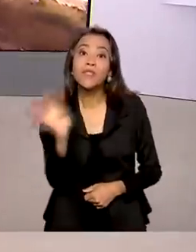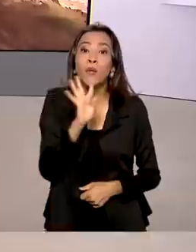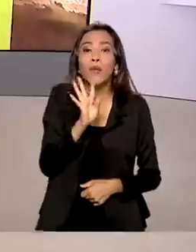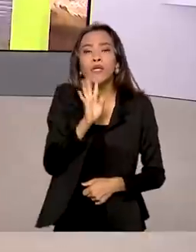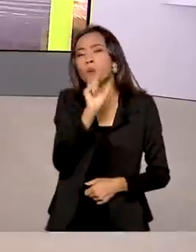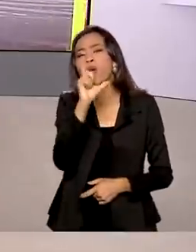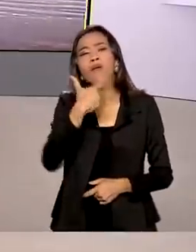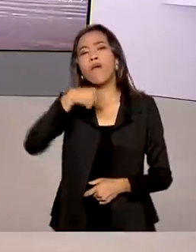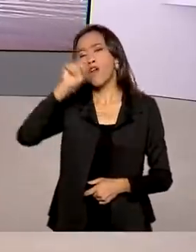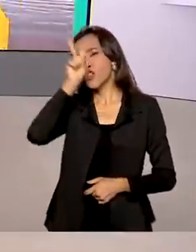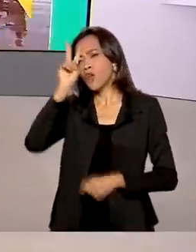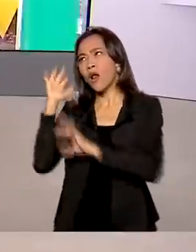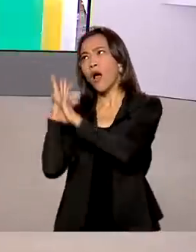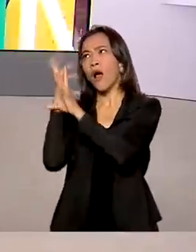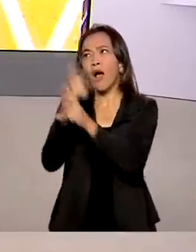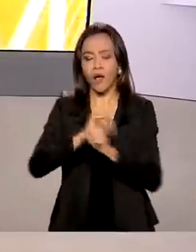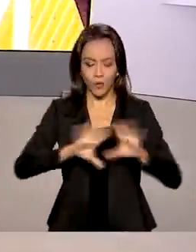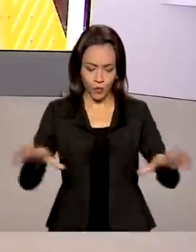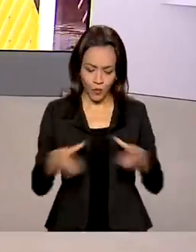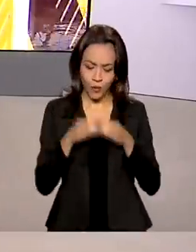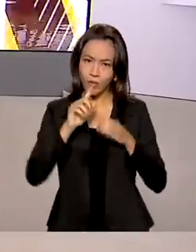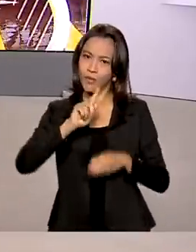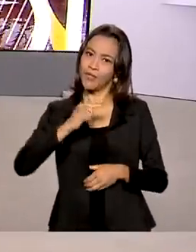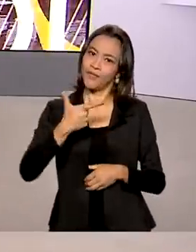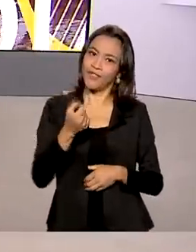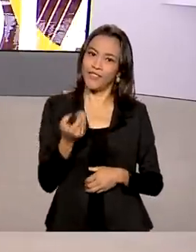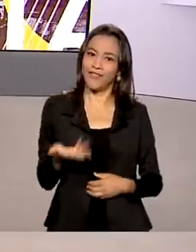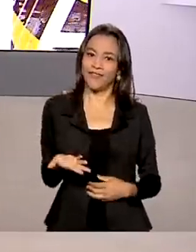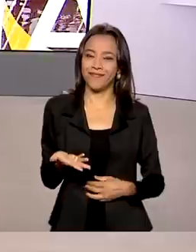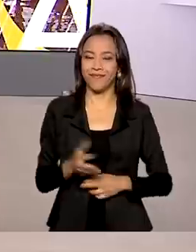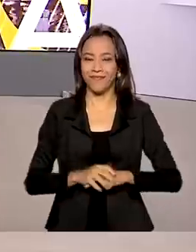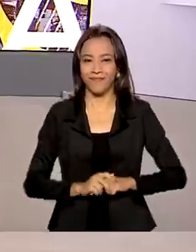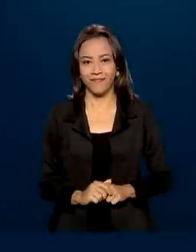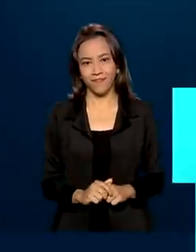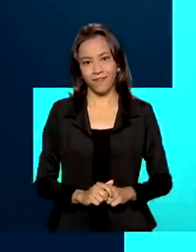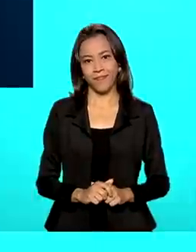mais sobre a história e importância geopolítica do G20.